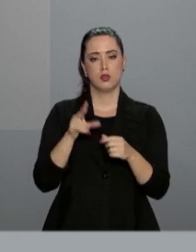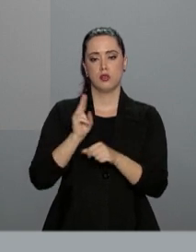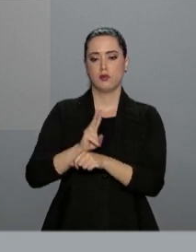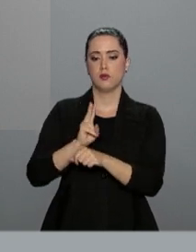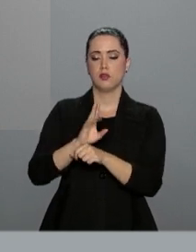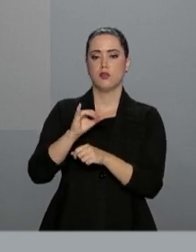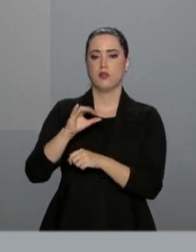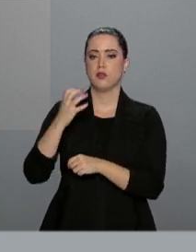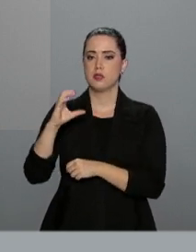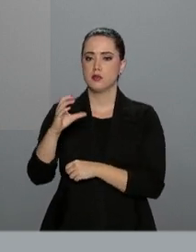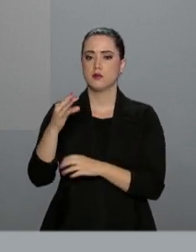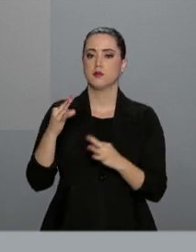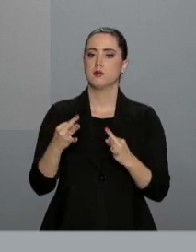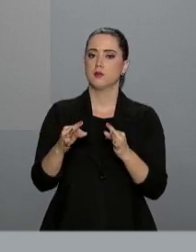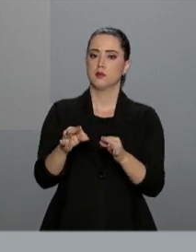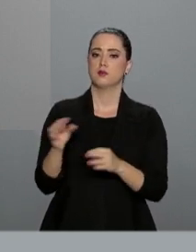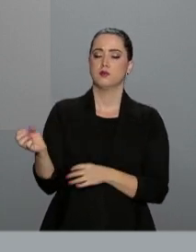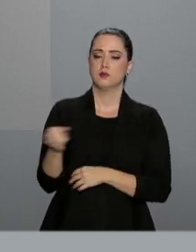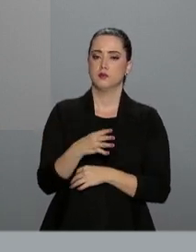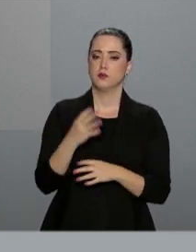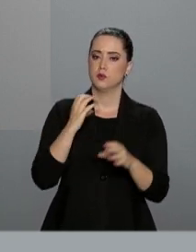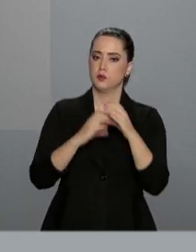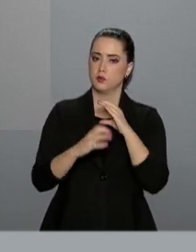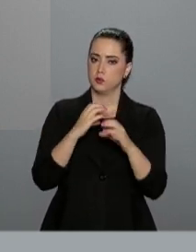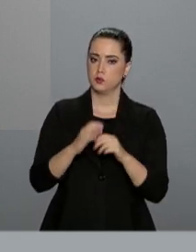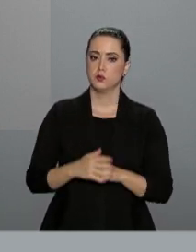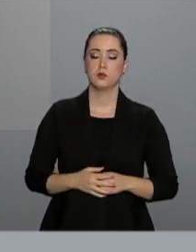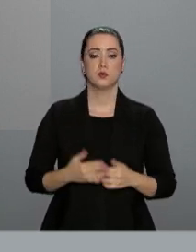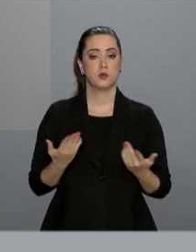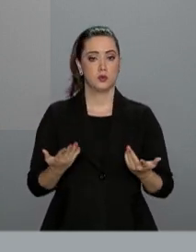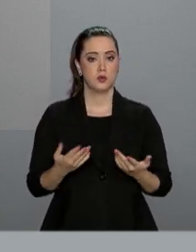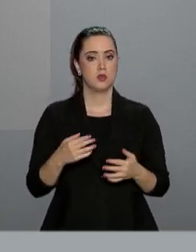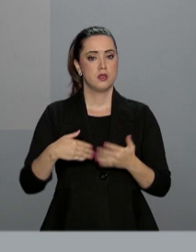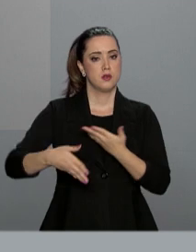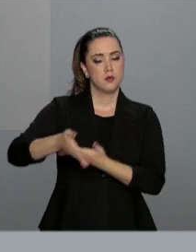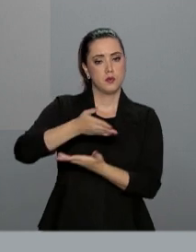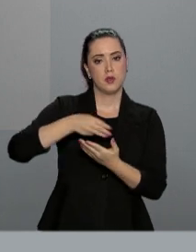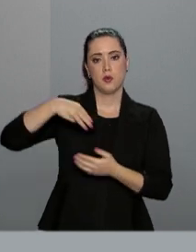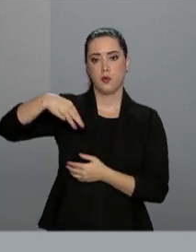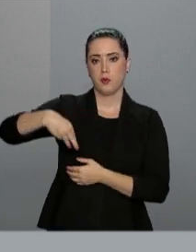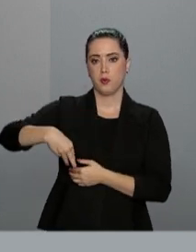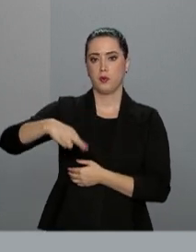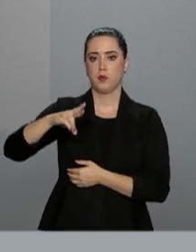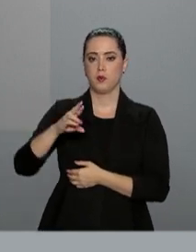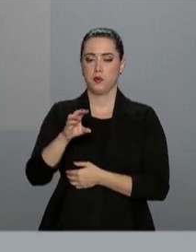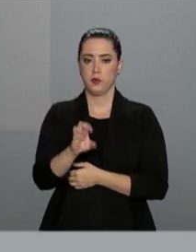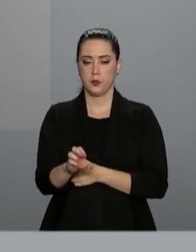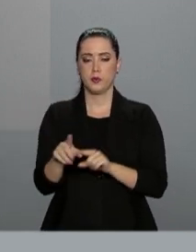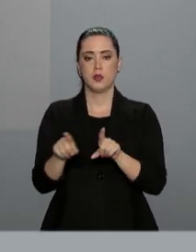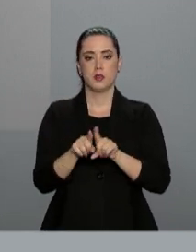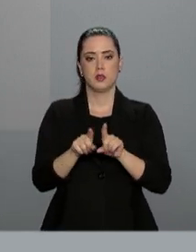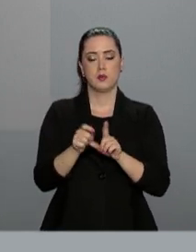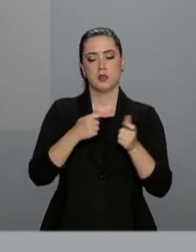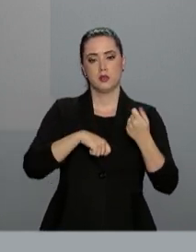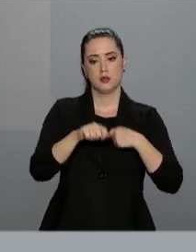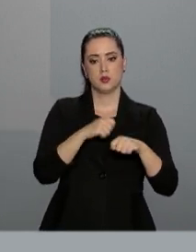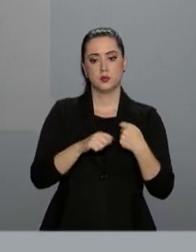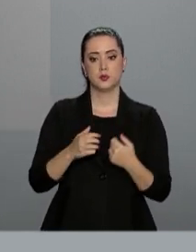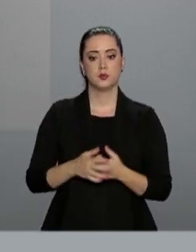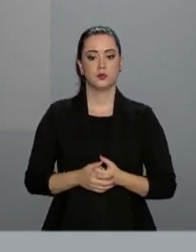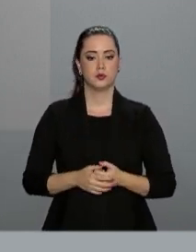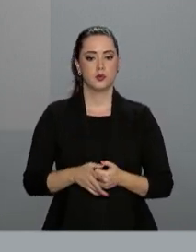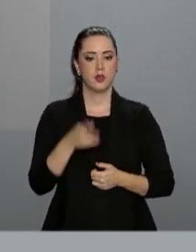Defesa, Ciência, Tecnologia, Inovações e Comunicações, das relações exteriores e também da economia.